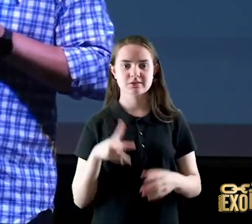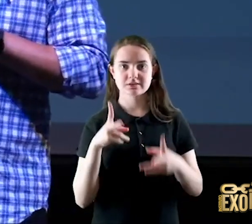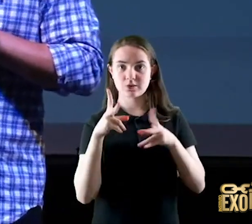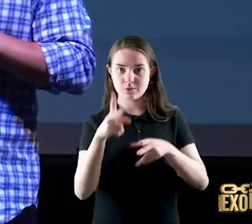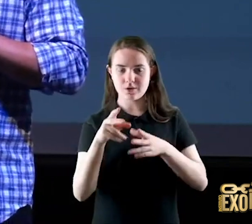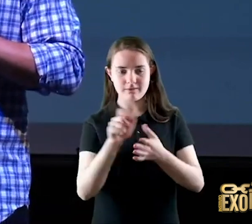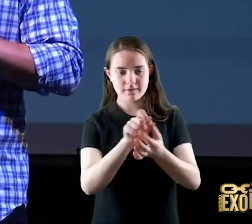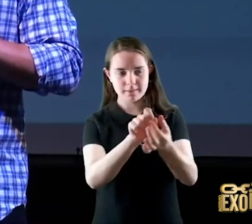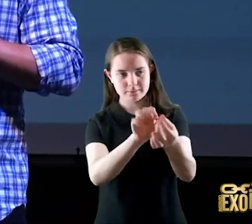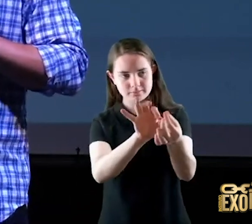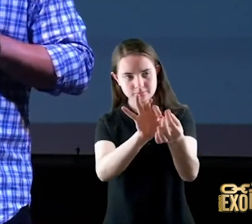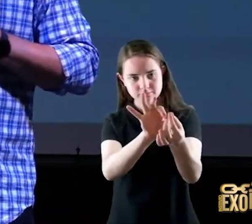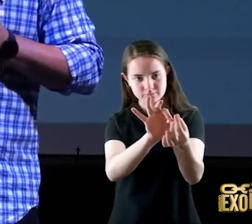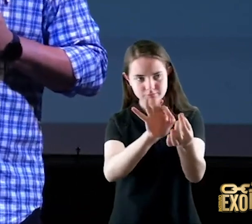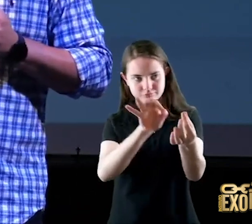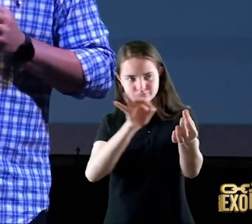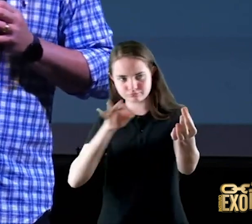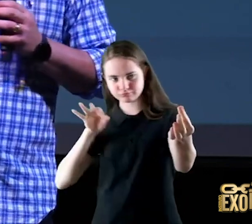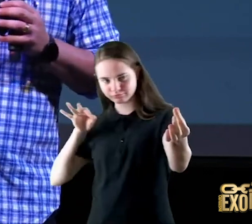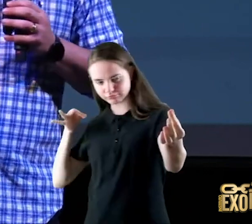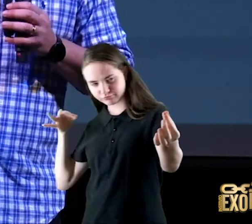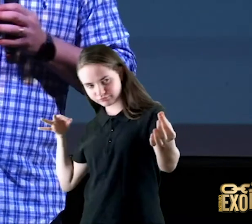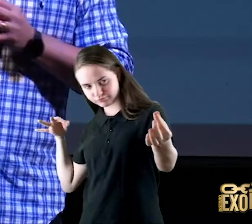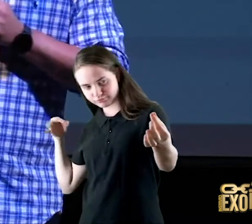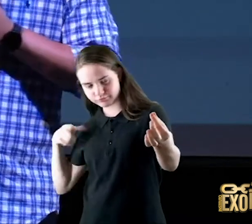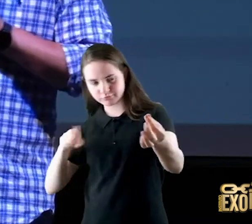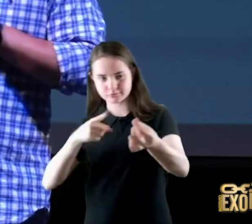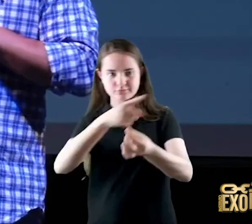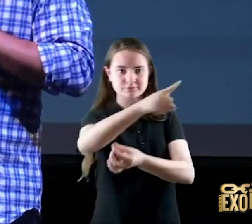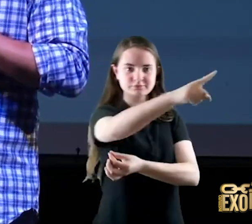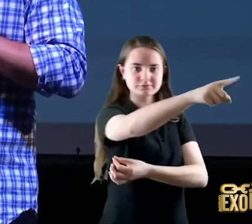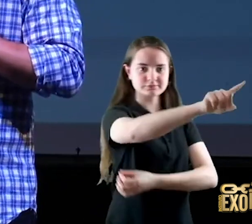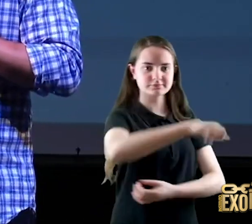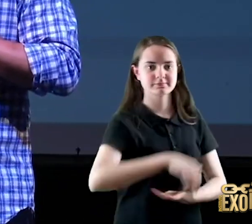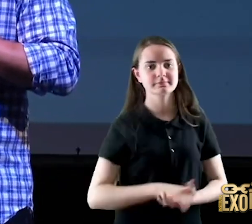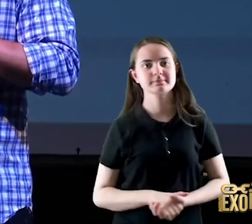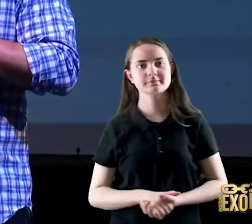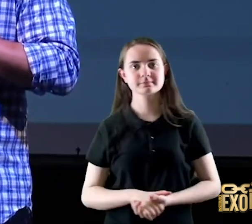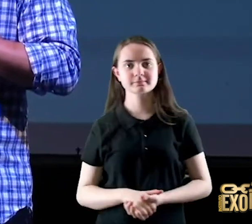flecha é a mesma coisa que hoje é um projetil